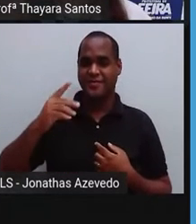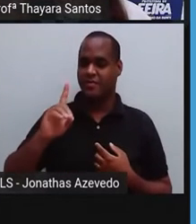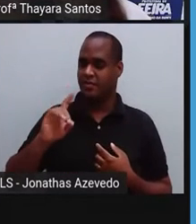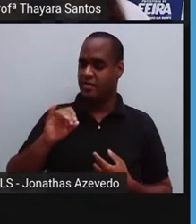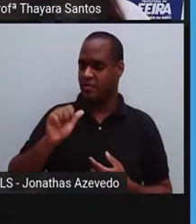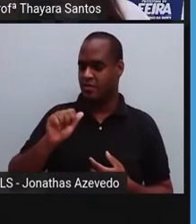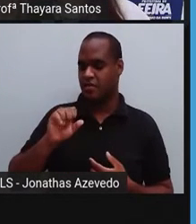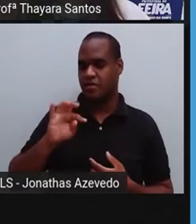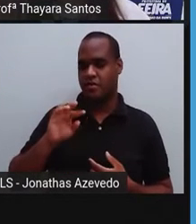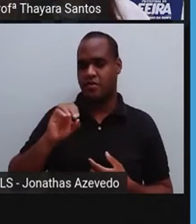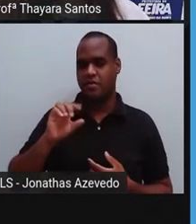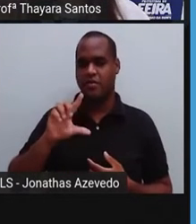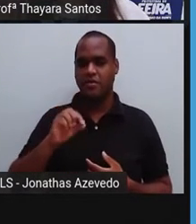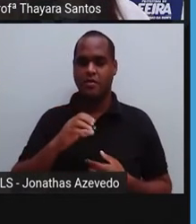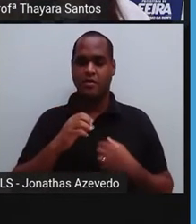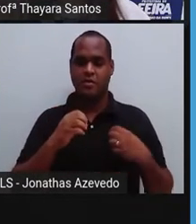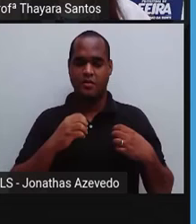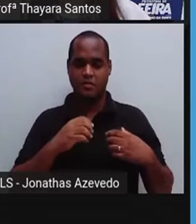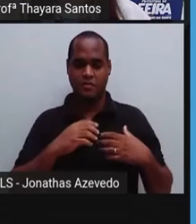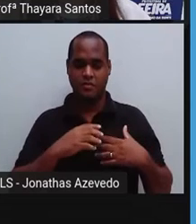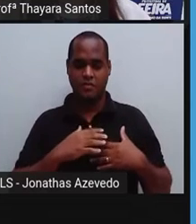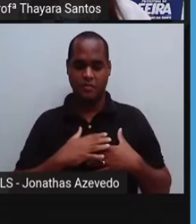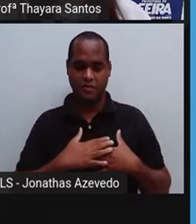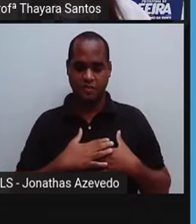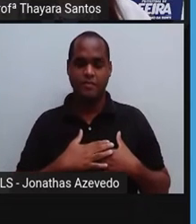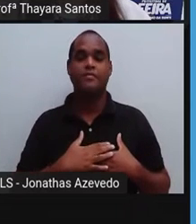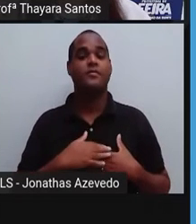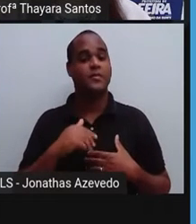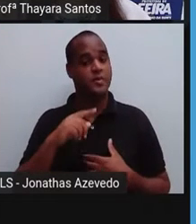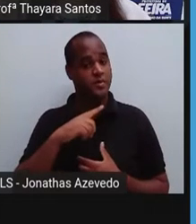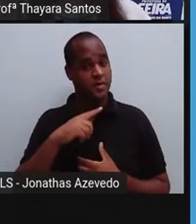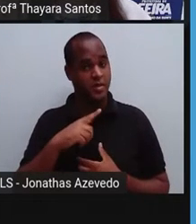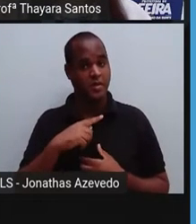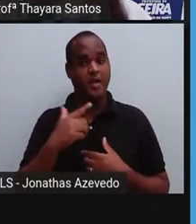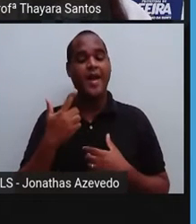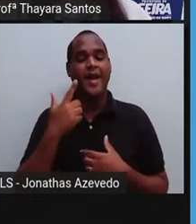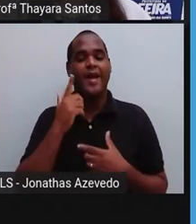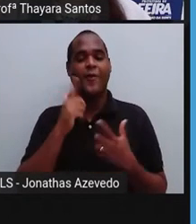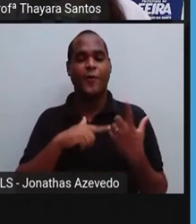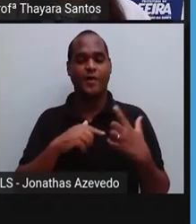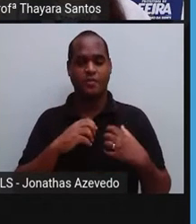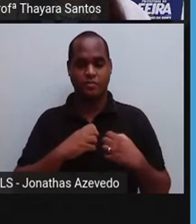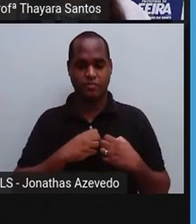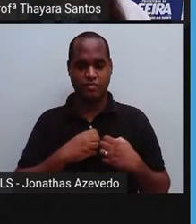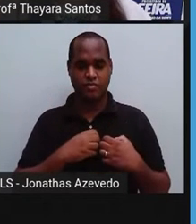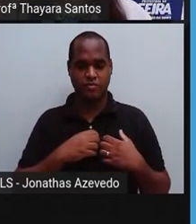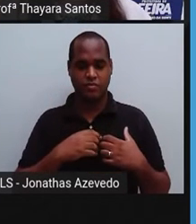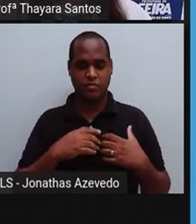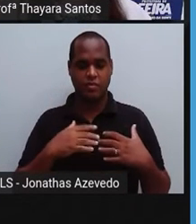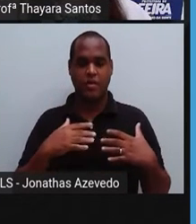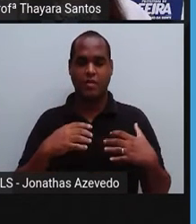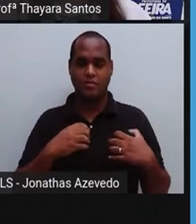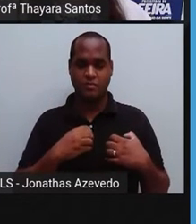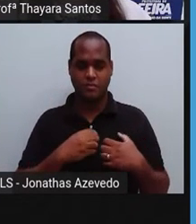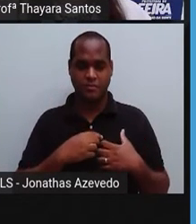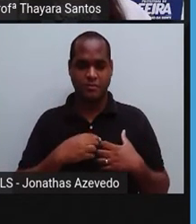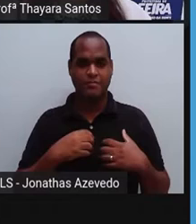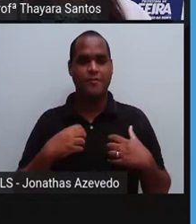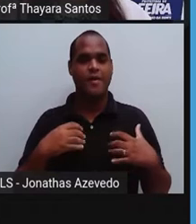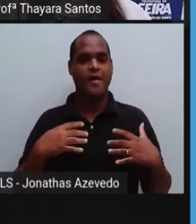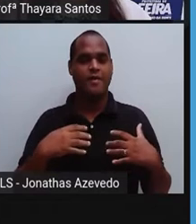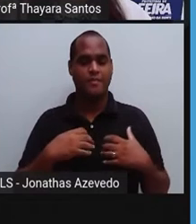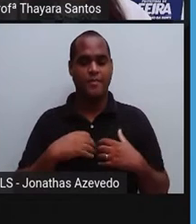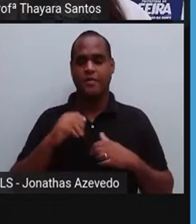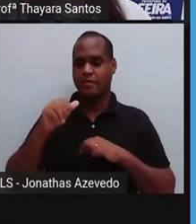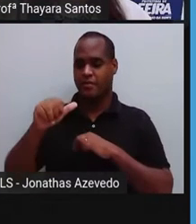diástole. A diástole é o relaxamento desse músculo. Então, ele se abre e se enche de sangue de novo. E esses movimentos, eles ficam